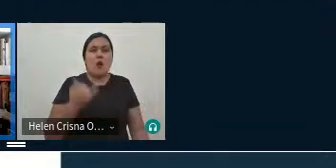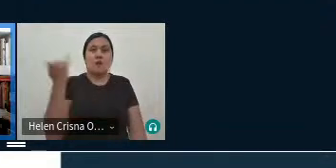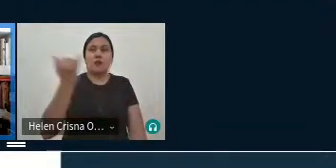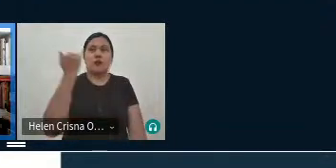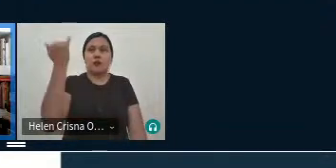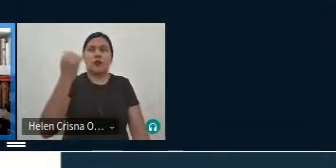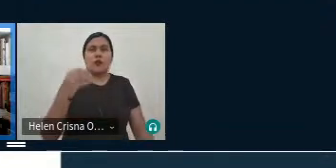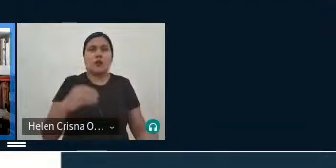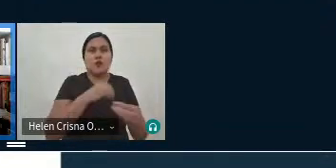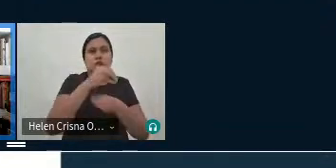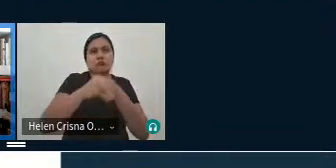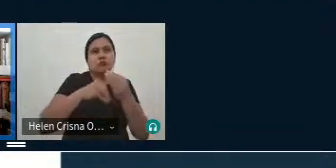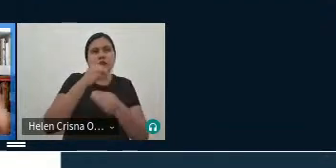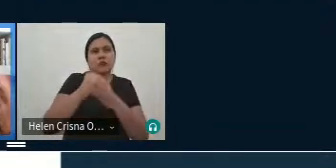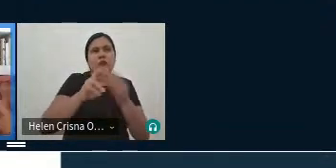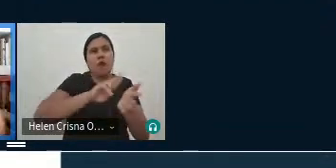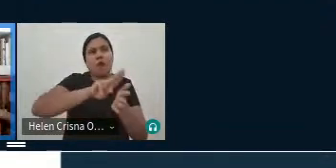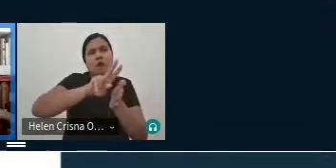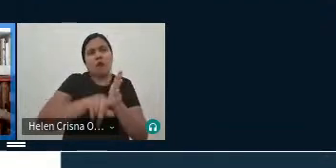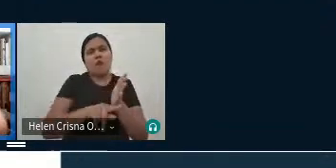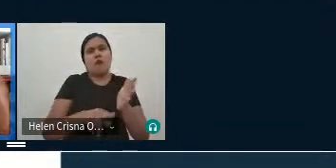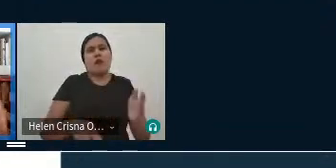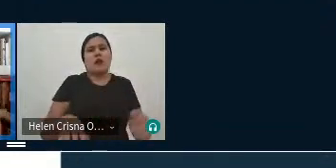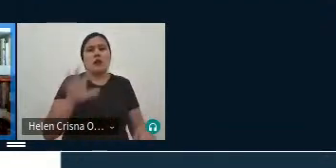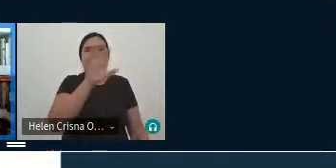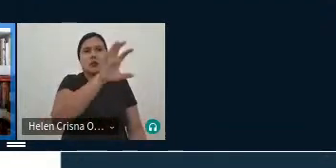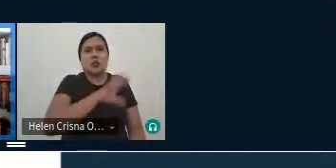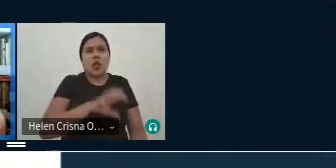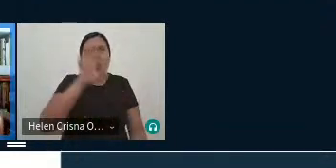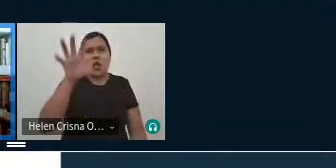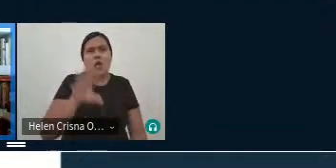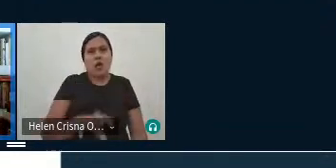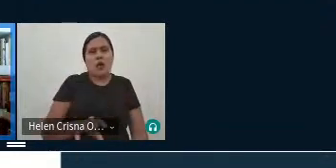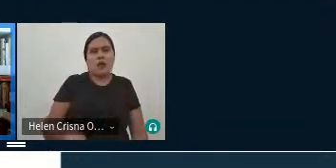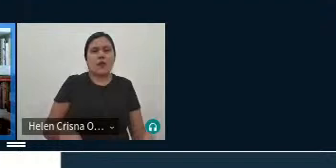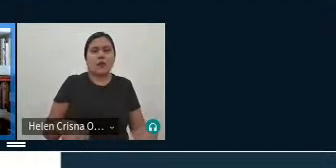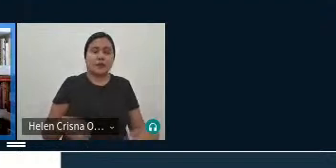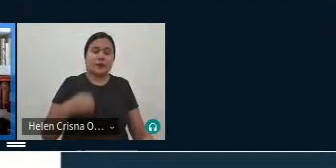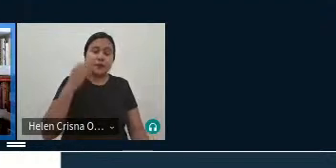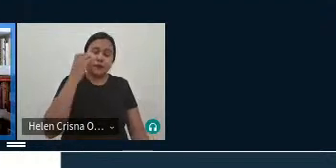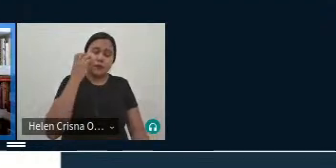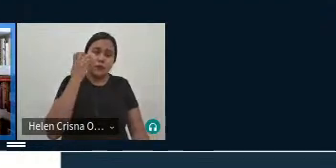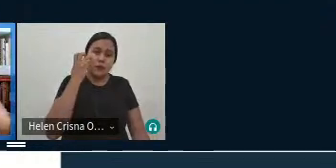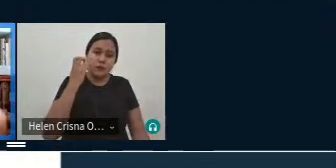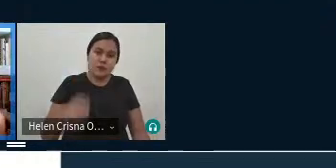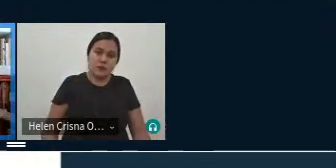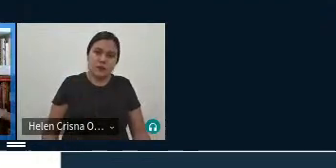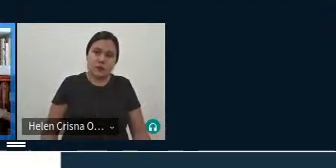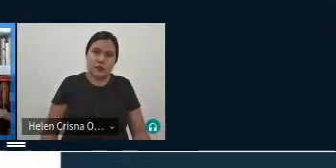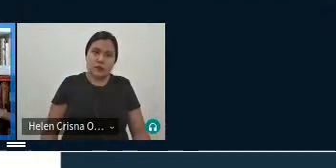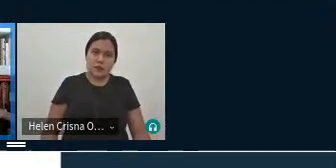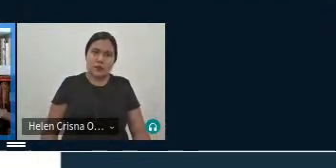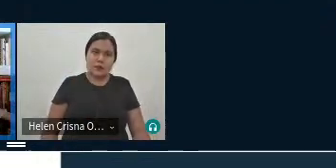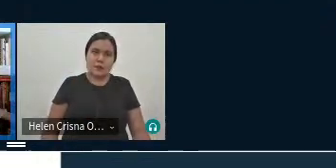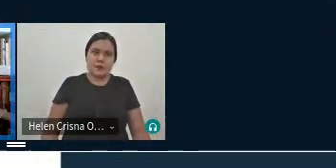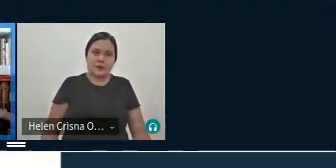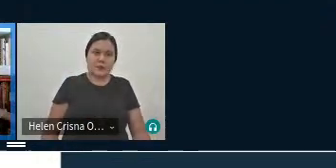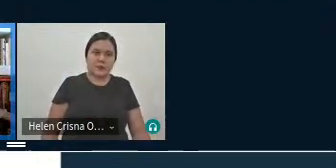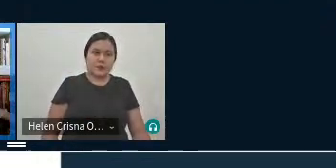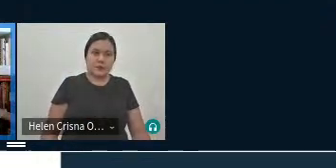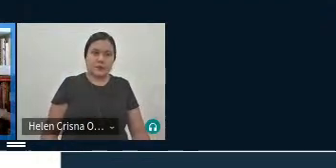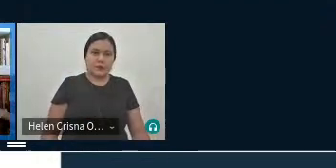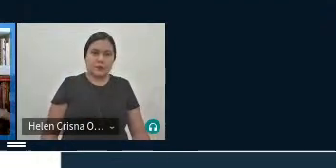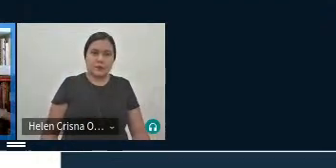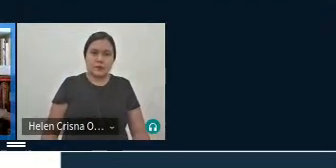diversas diversas áreas por se abrir por ter esse fôlego interdisciplinar